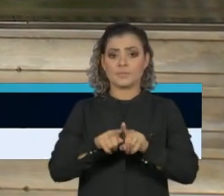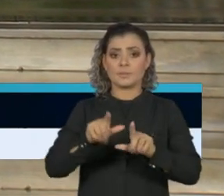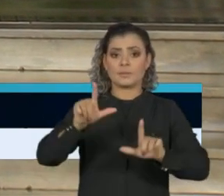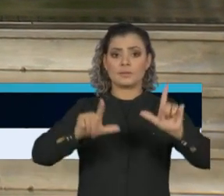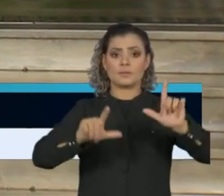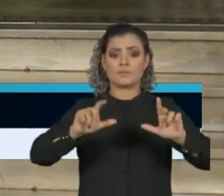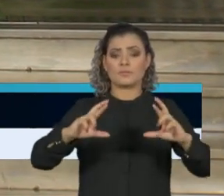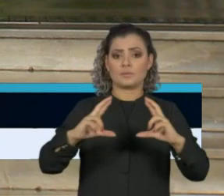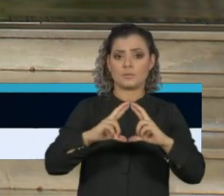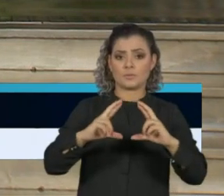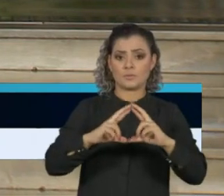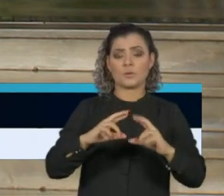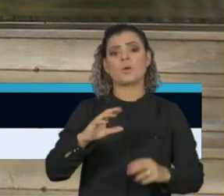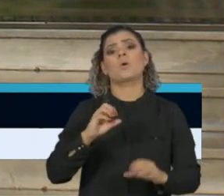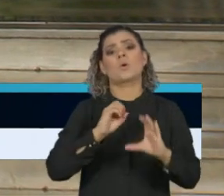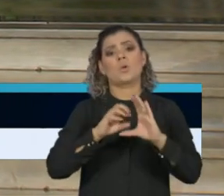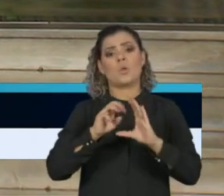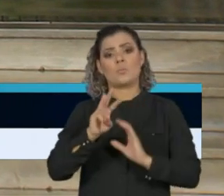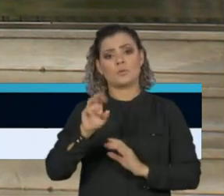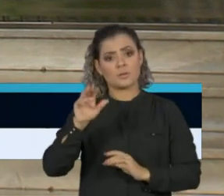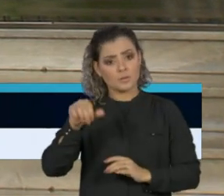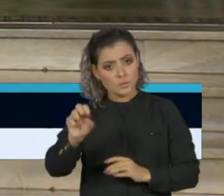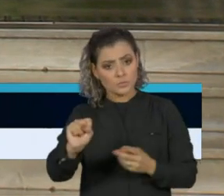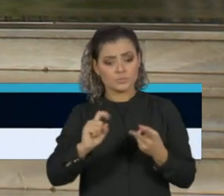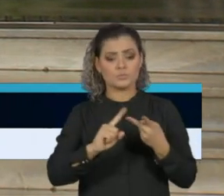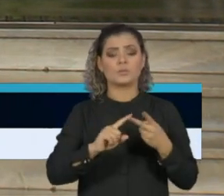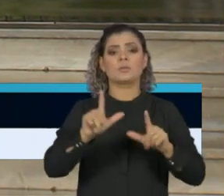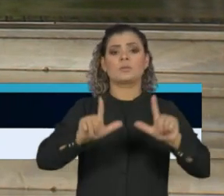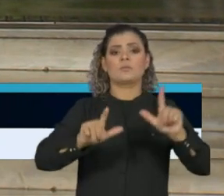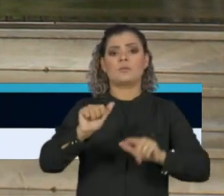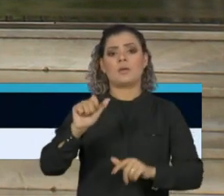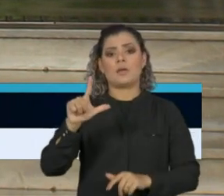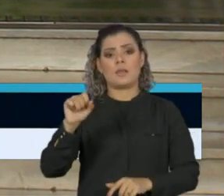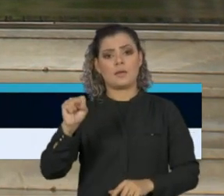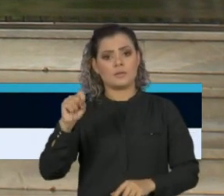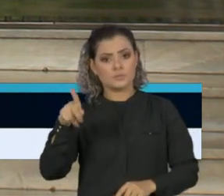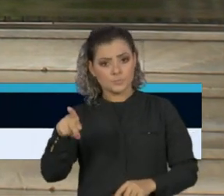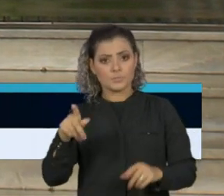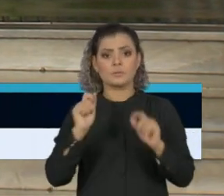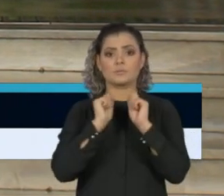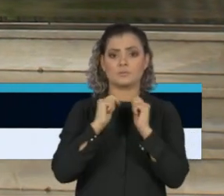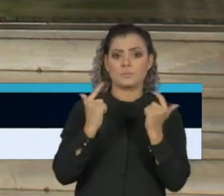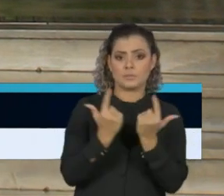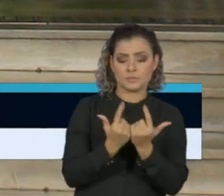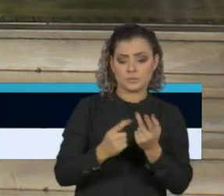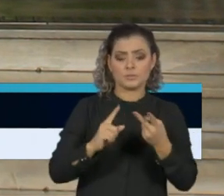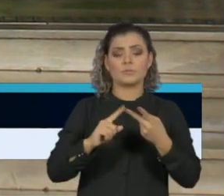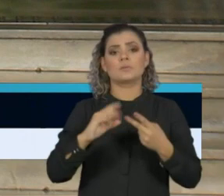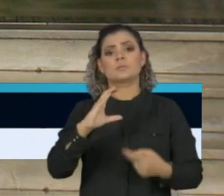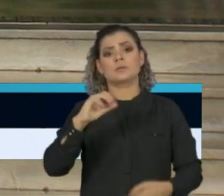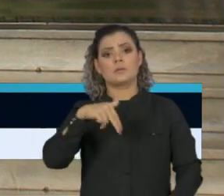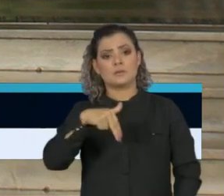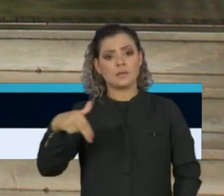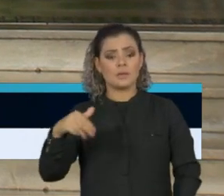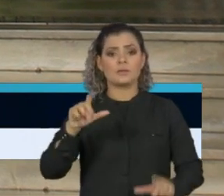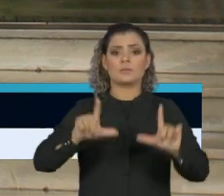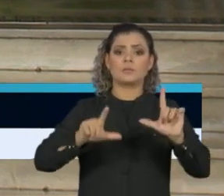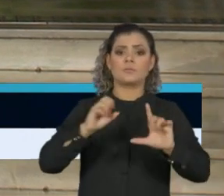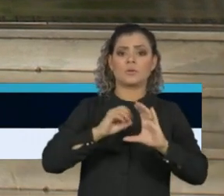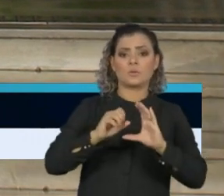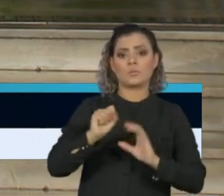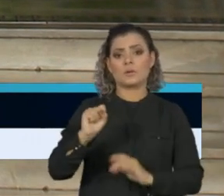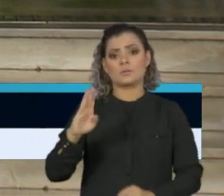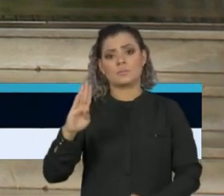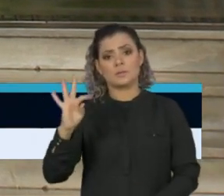News, da Globo News e da TV Alespe. E também os flashes da TV Record, CNN, TV Globo, SBT,